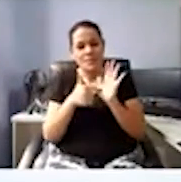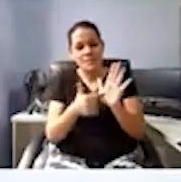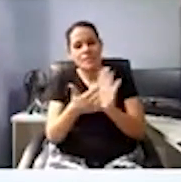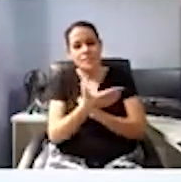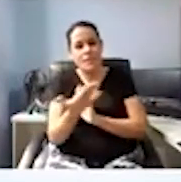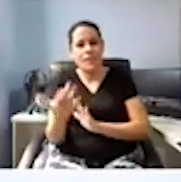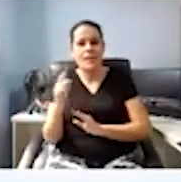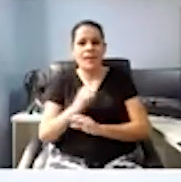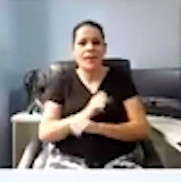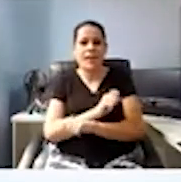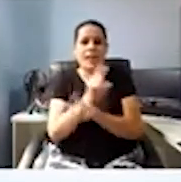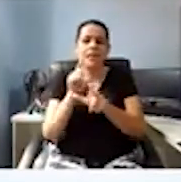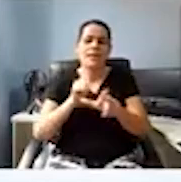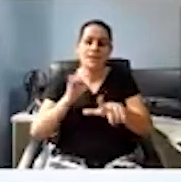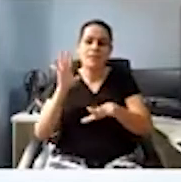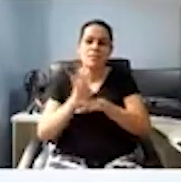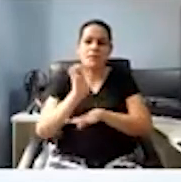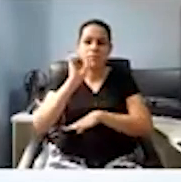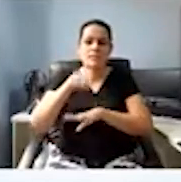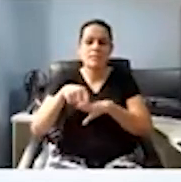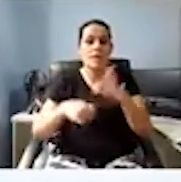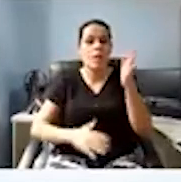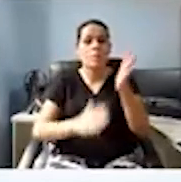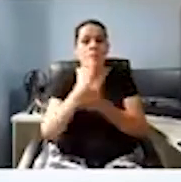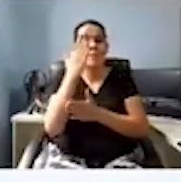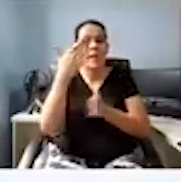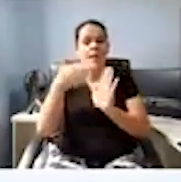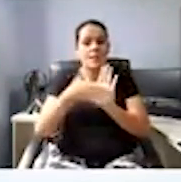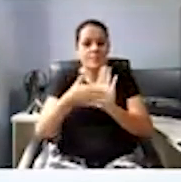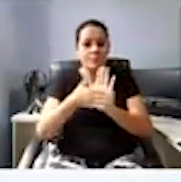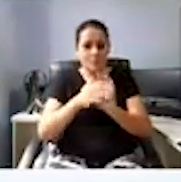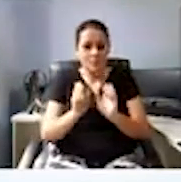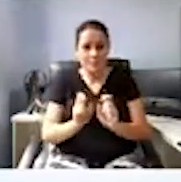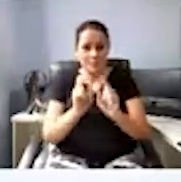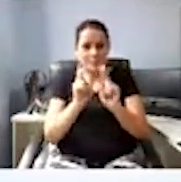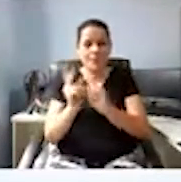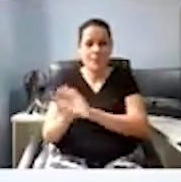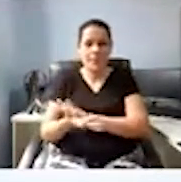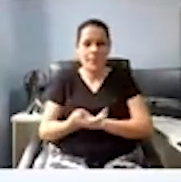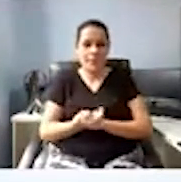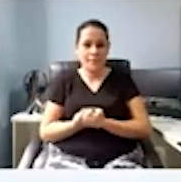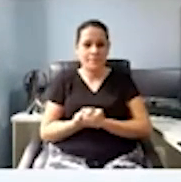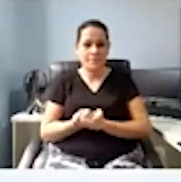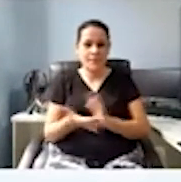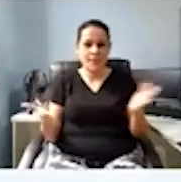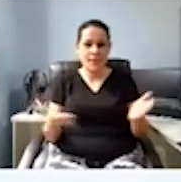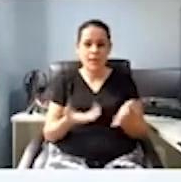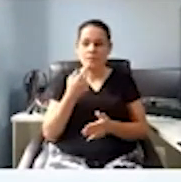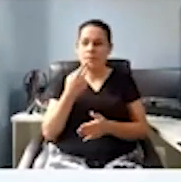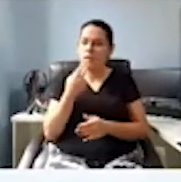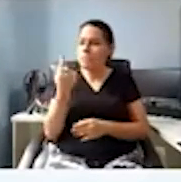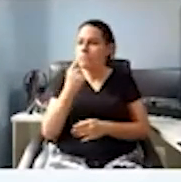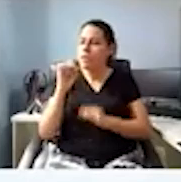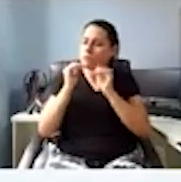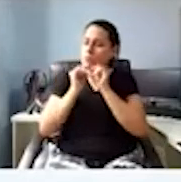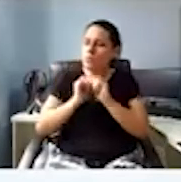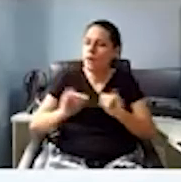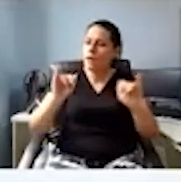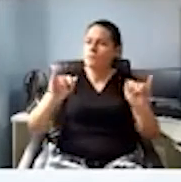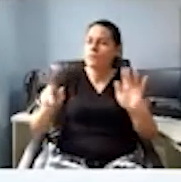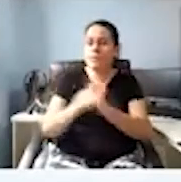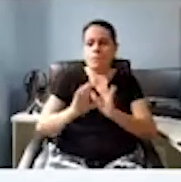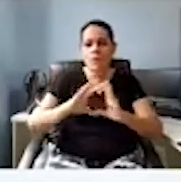tenha êxito, que esteja aprovado pelos seus pares. Eu gostaria que você deixasse aqui uma mensagem para os